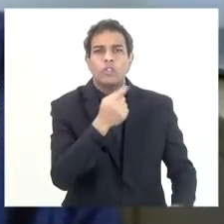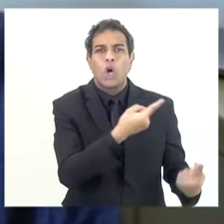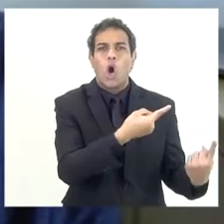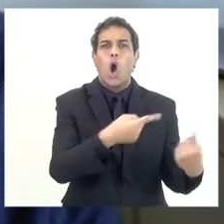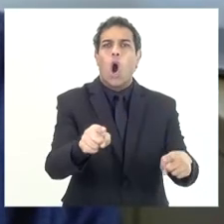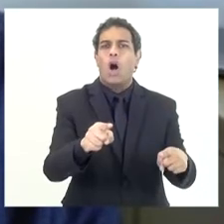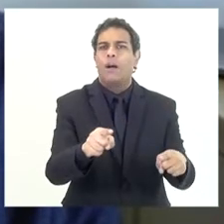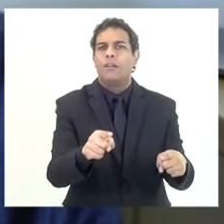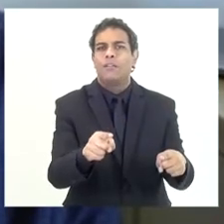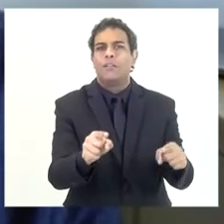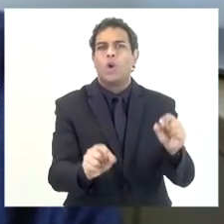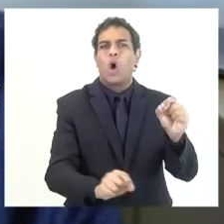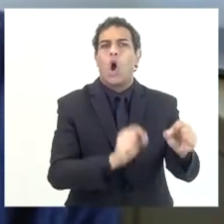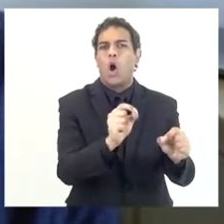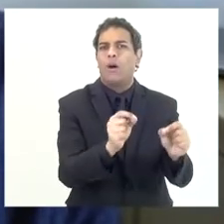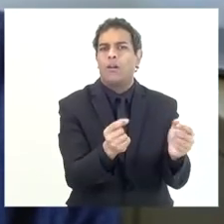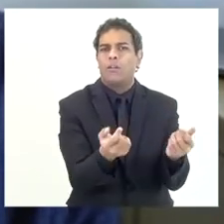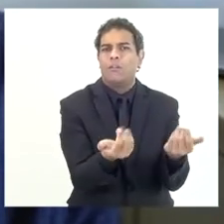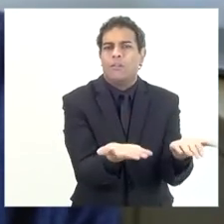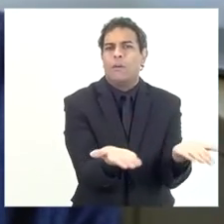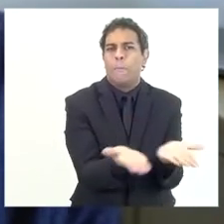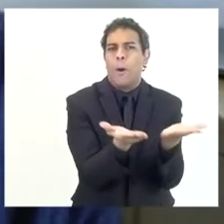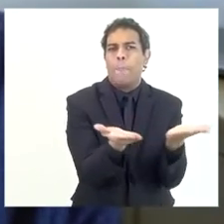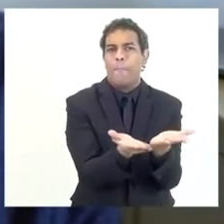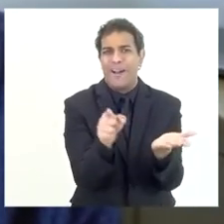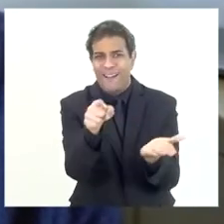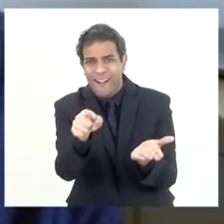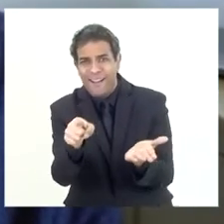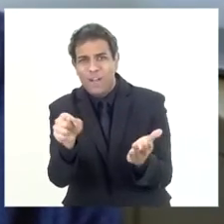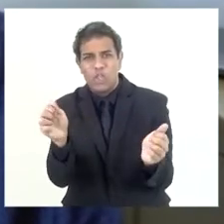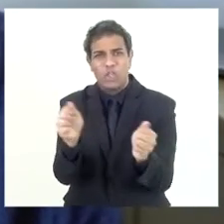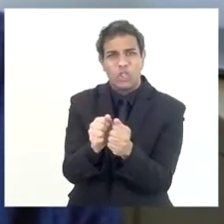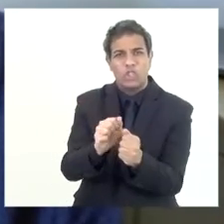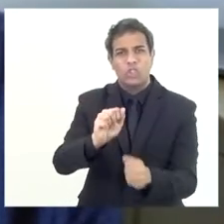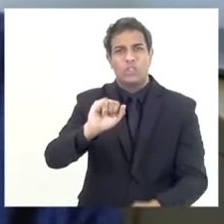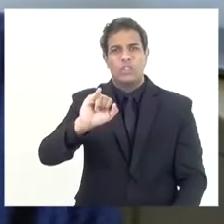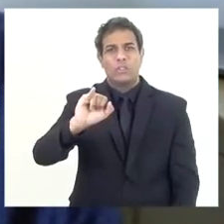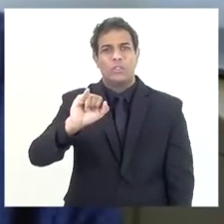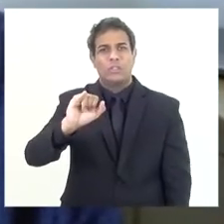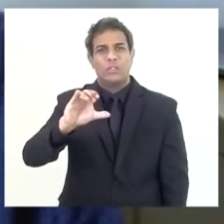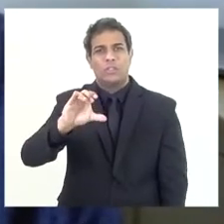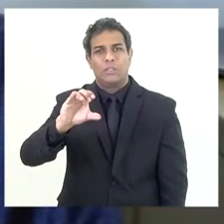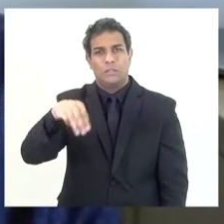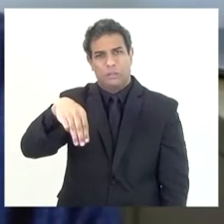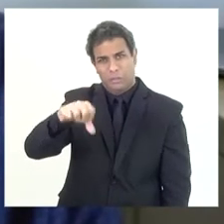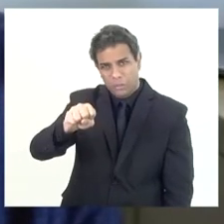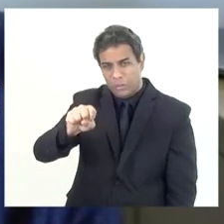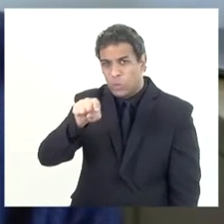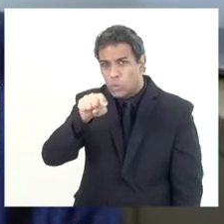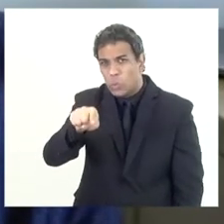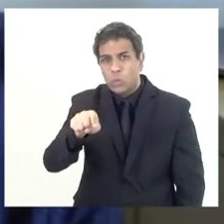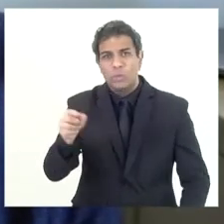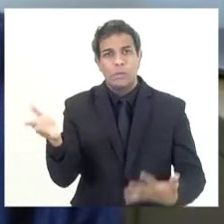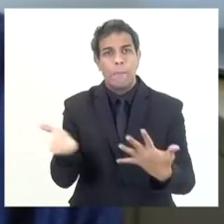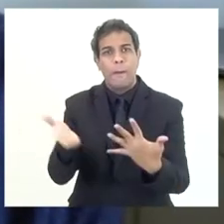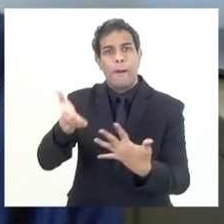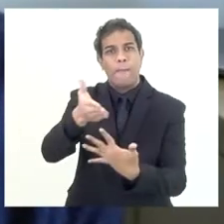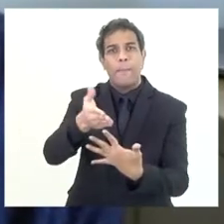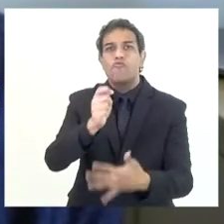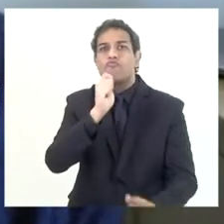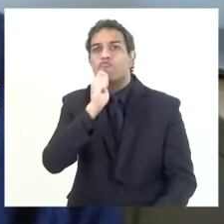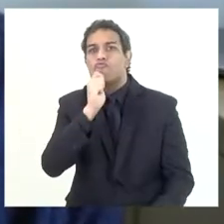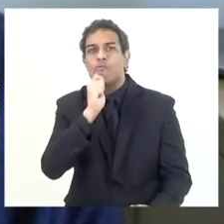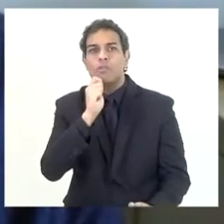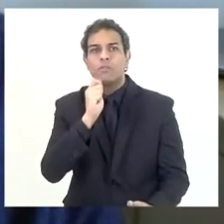que a Fazenda quando lançou junto com o ICMS lançou algo que era um crédito inexistente, porque se era